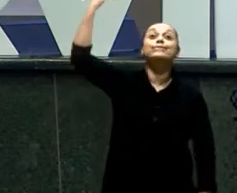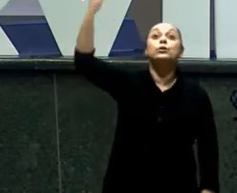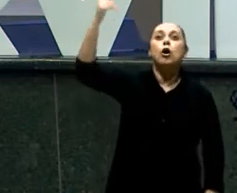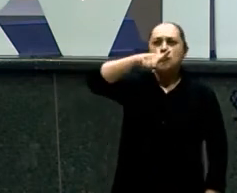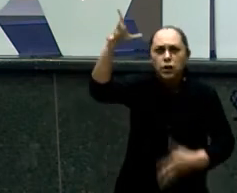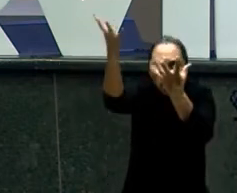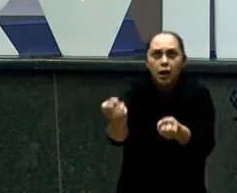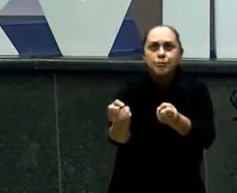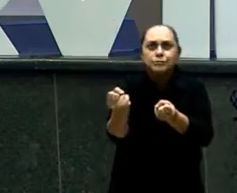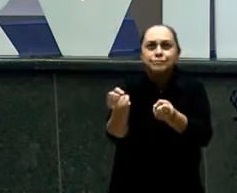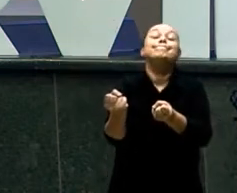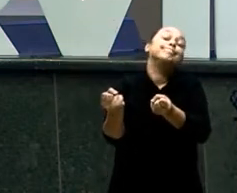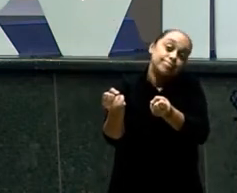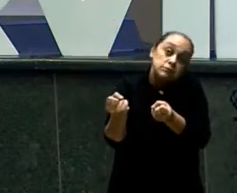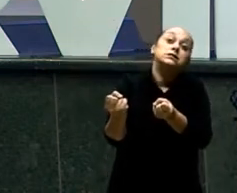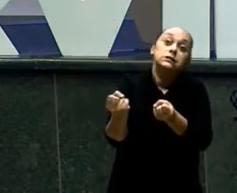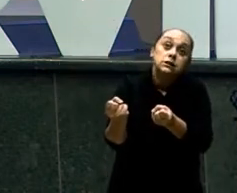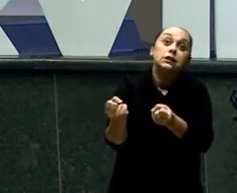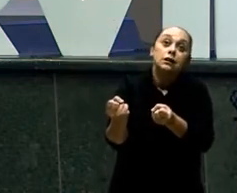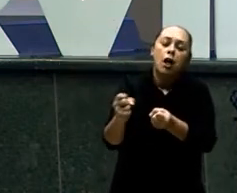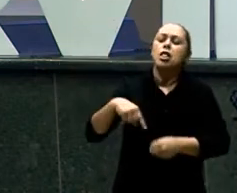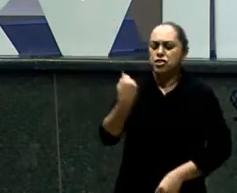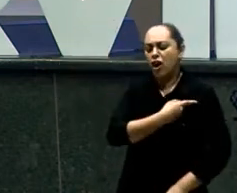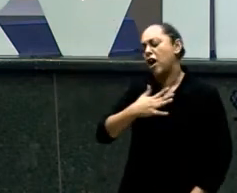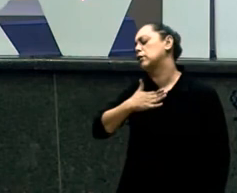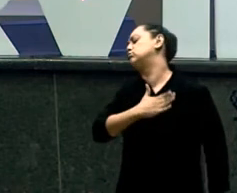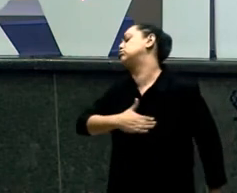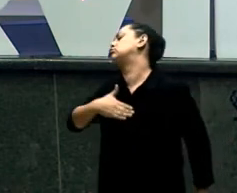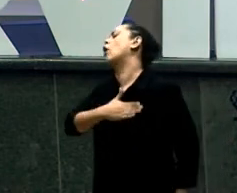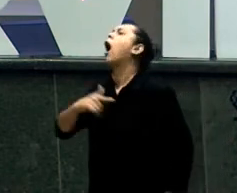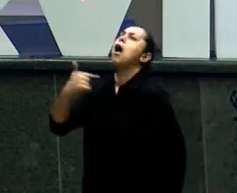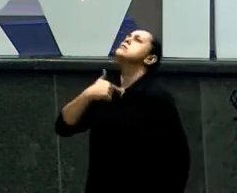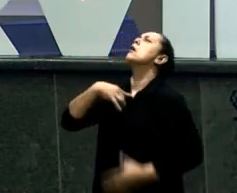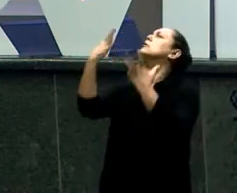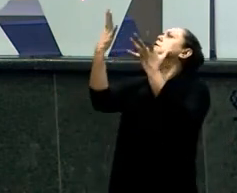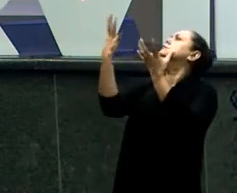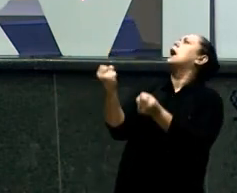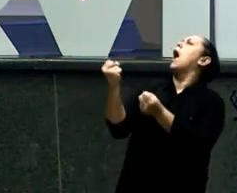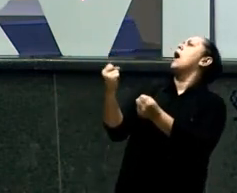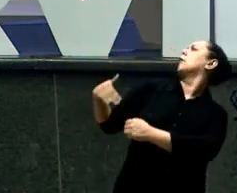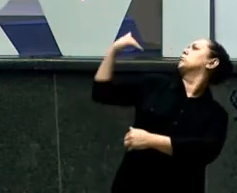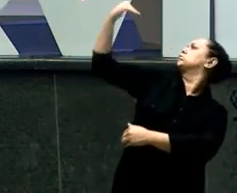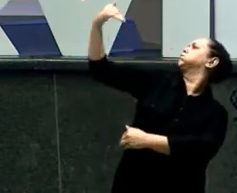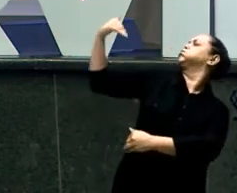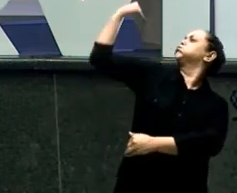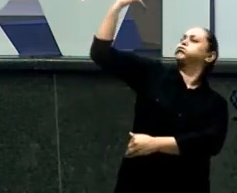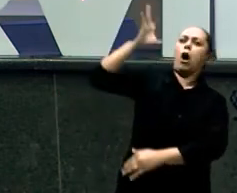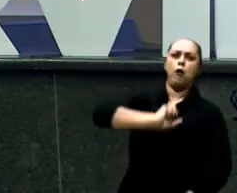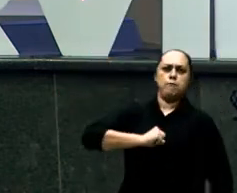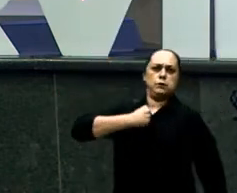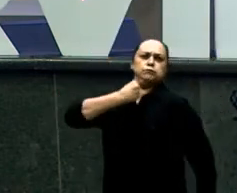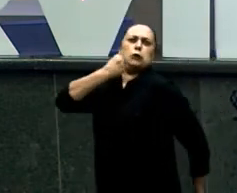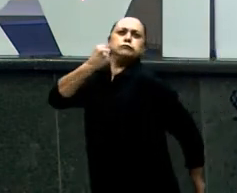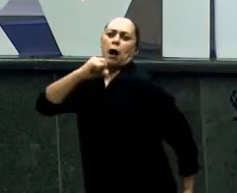Esse ano Será o ano Do crescimento A gente não gosta Tem aqueles Doze dias Que eles fazem Lá O ano